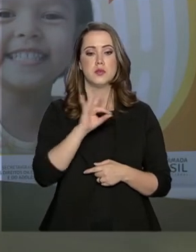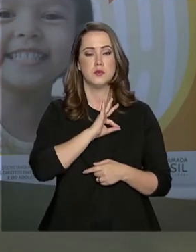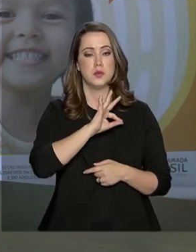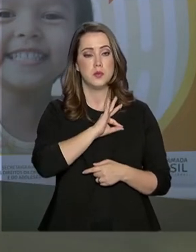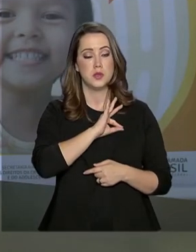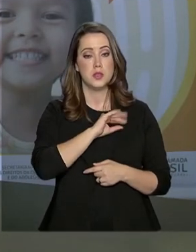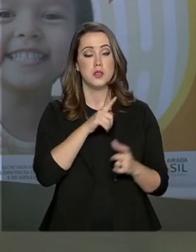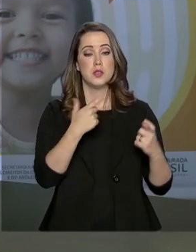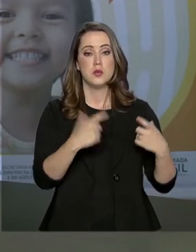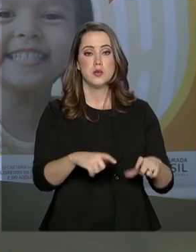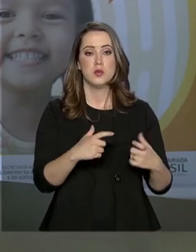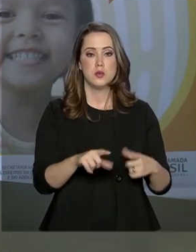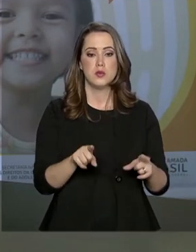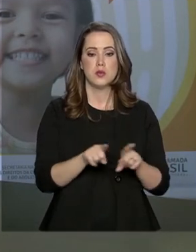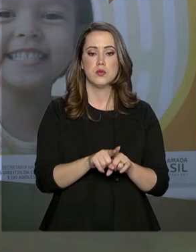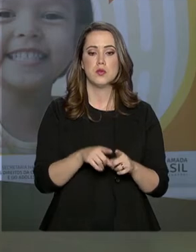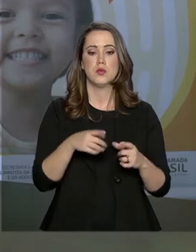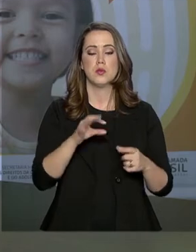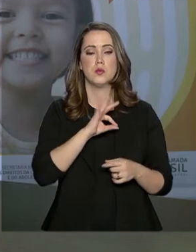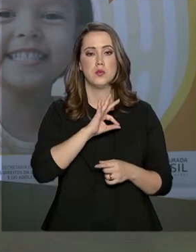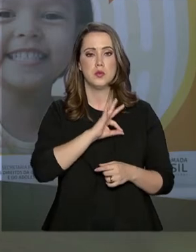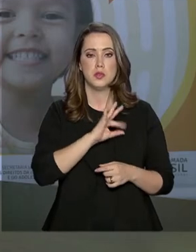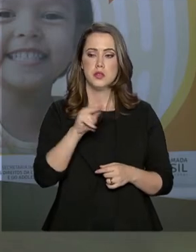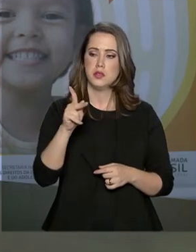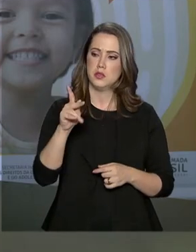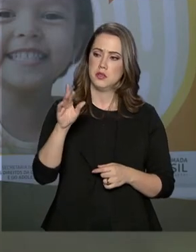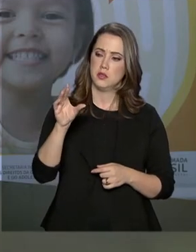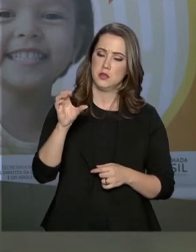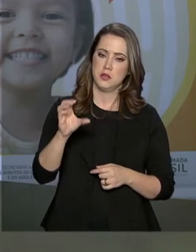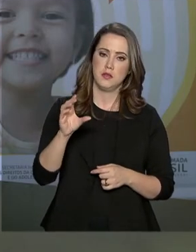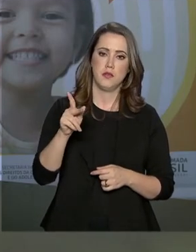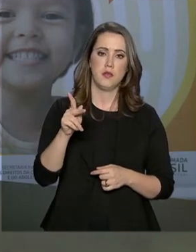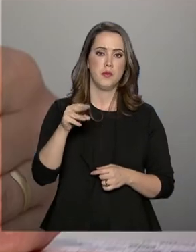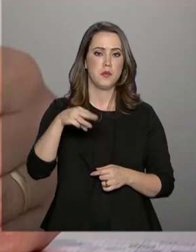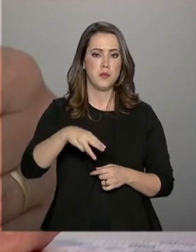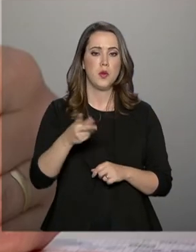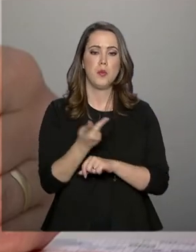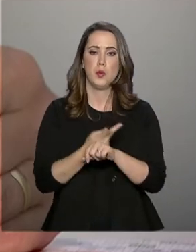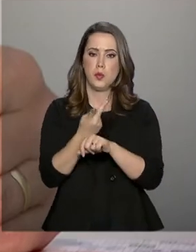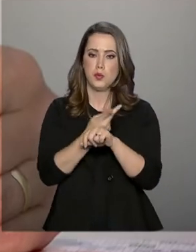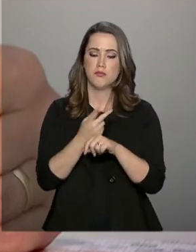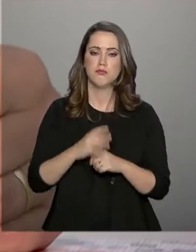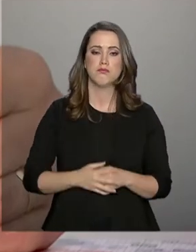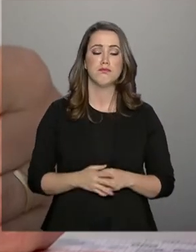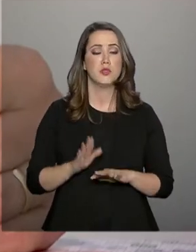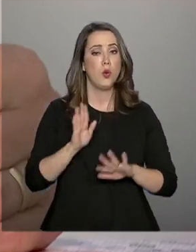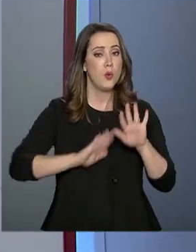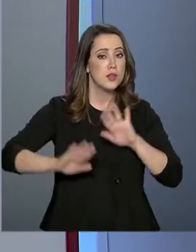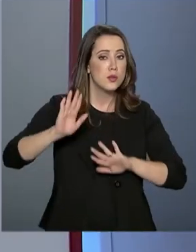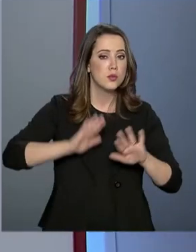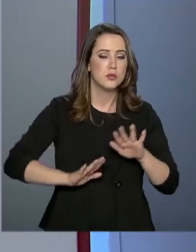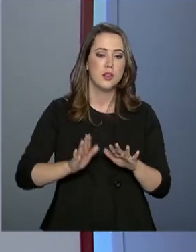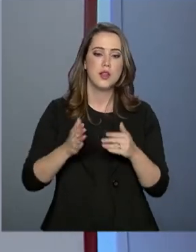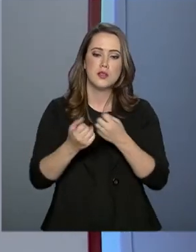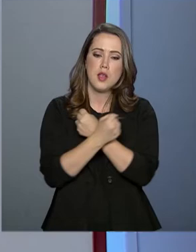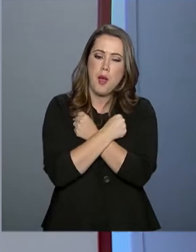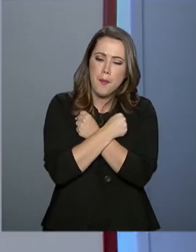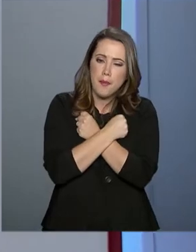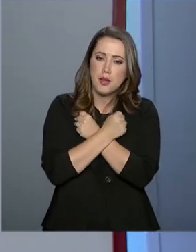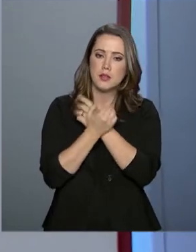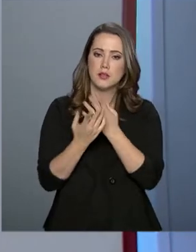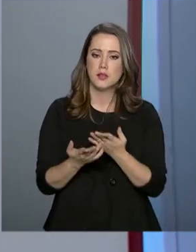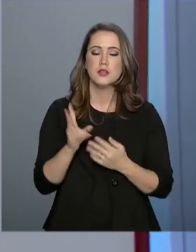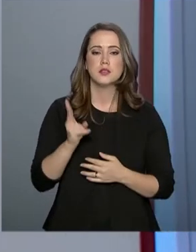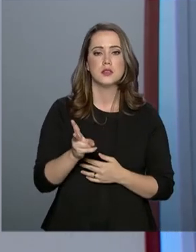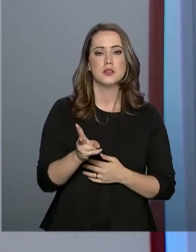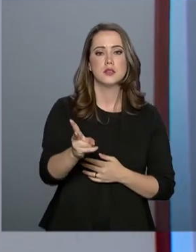órgãos de segurança pública, polícia civil, militar, realizar essa busca. E com esses cuidados, abraços como esse